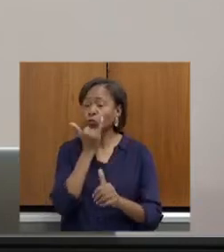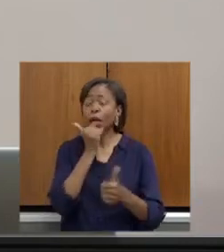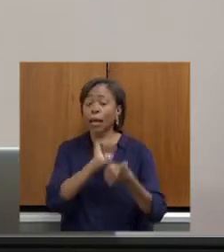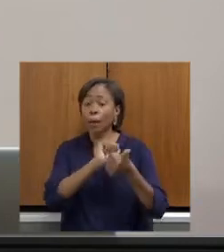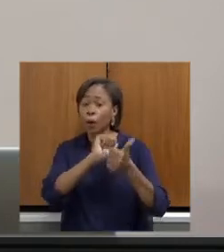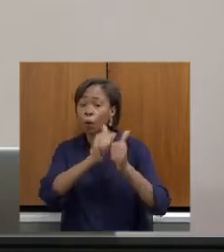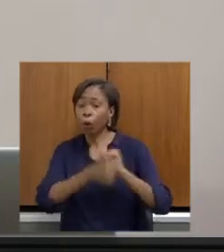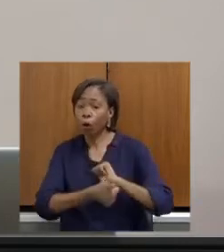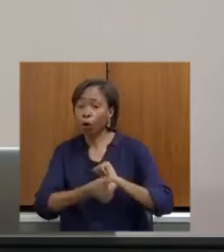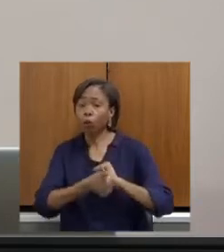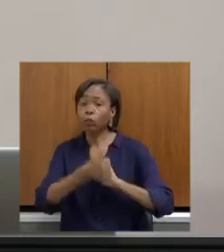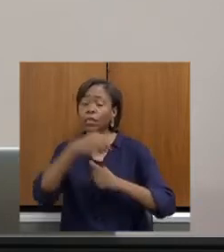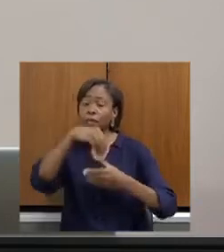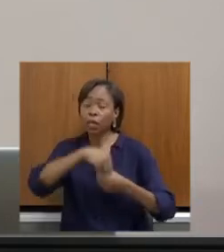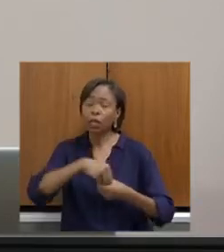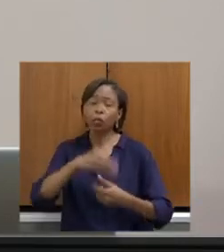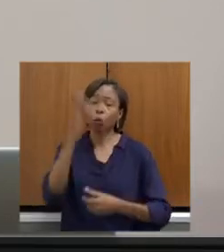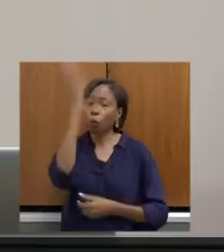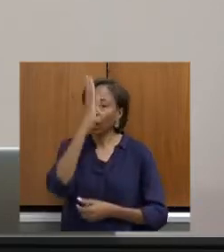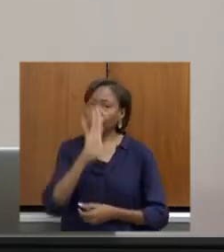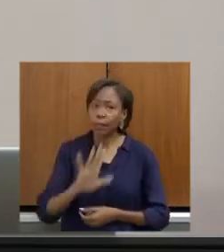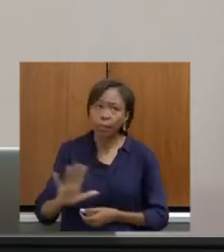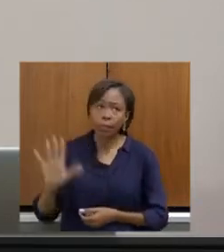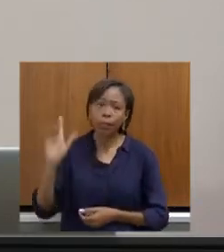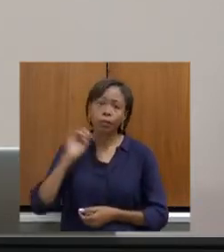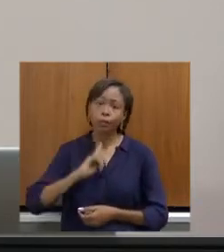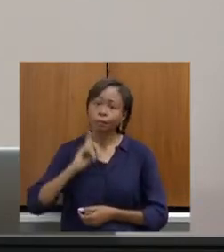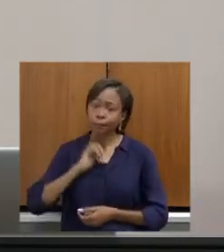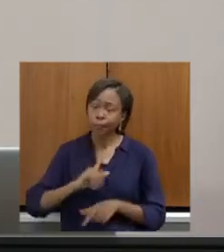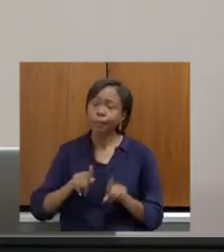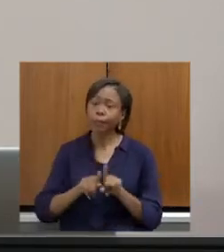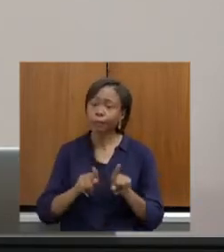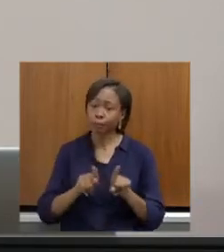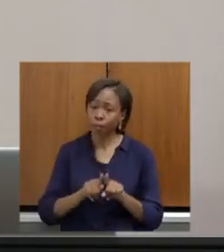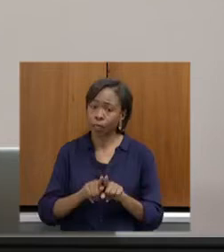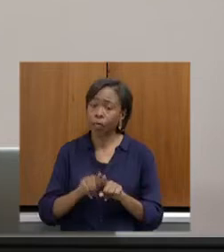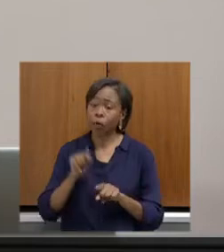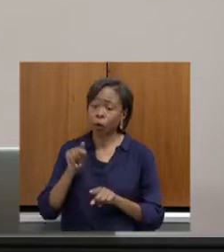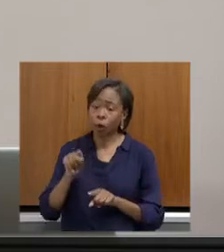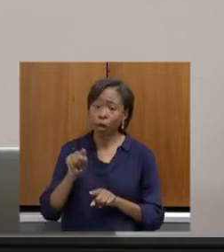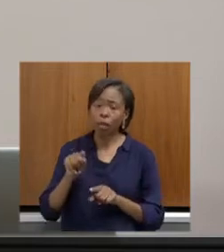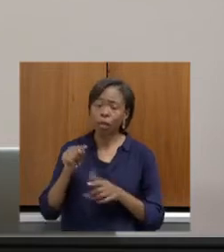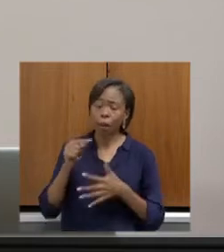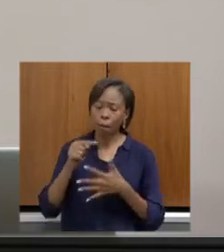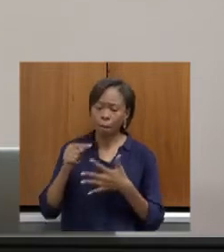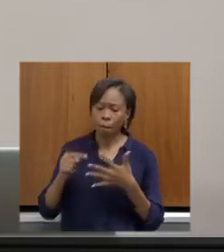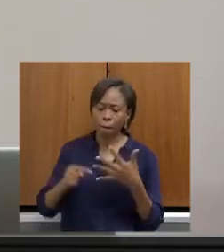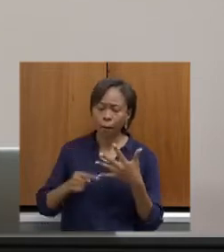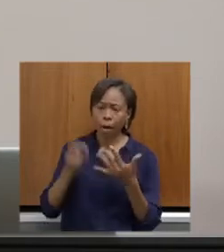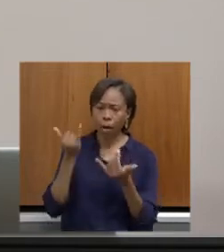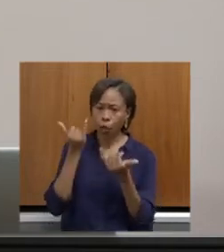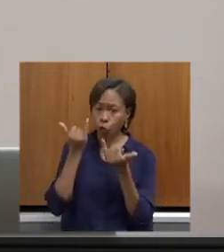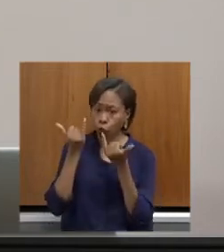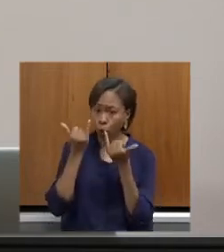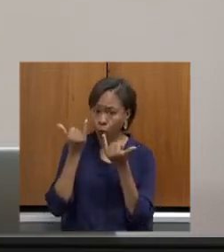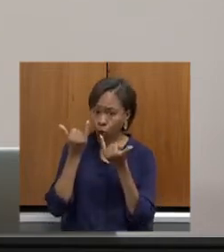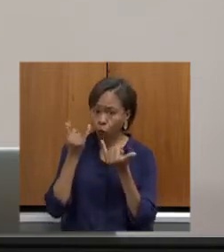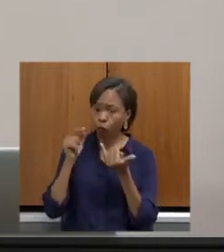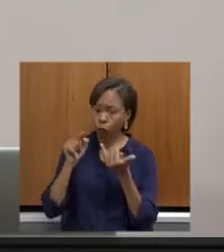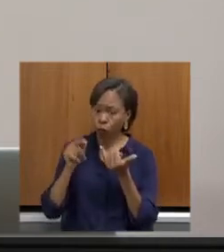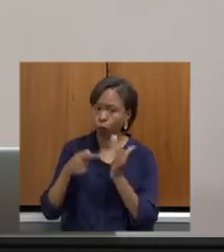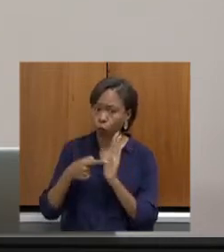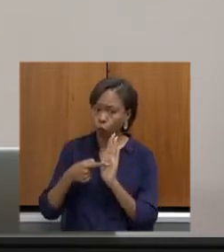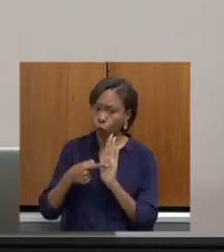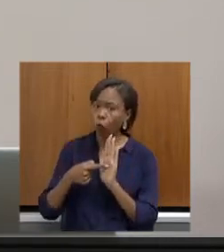e no Brasil. E são com esses dados técnicos que a gente vai poder nos preparar para uma mudança de